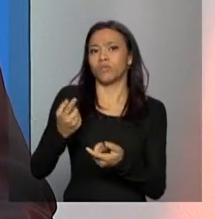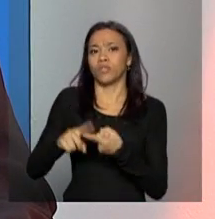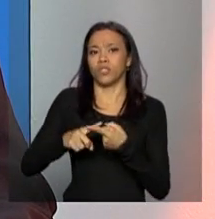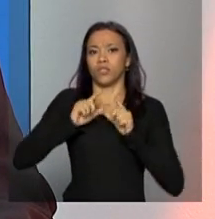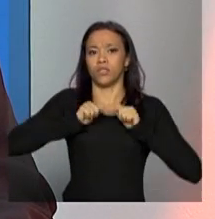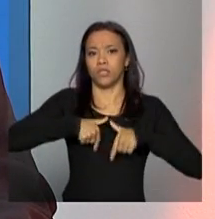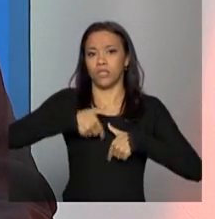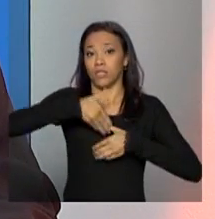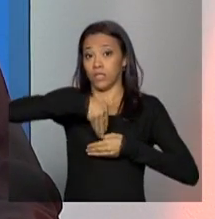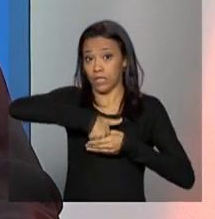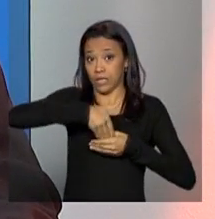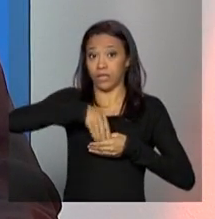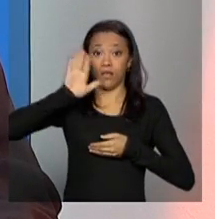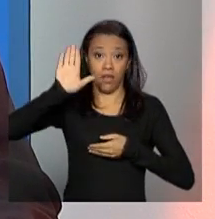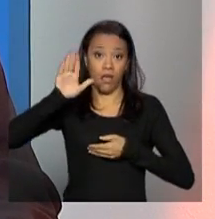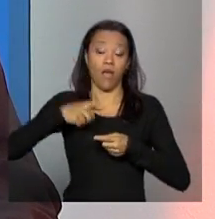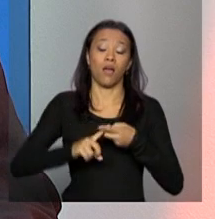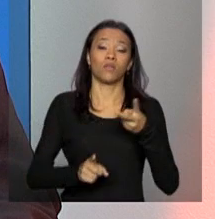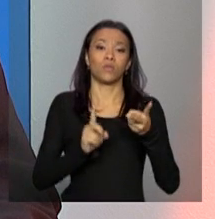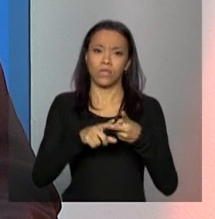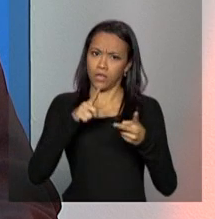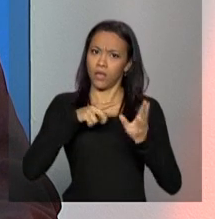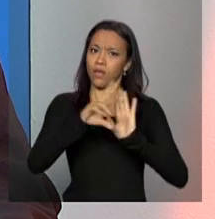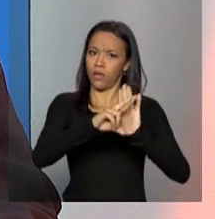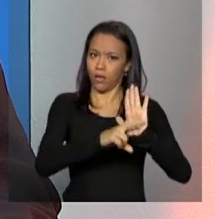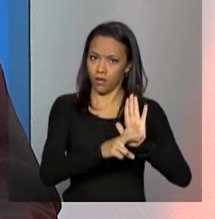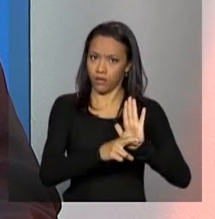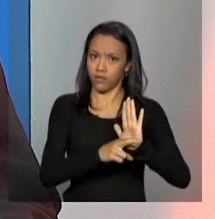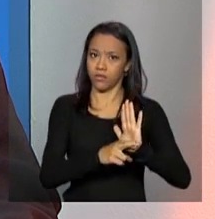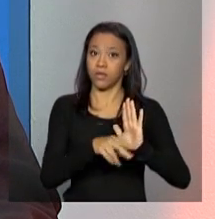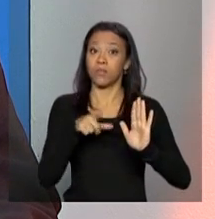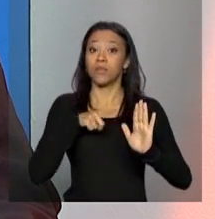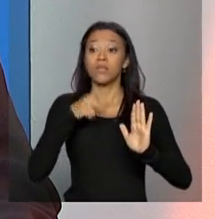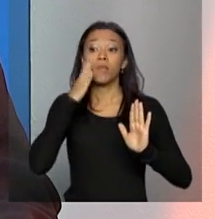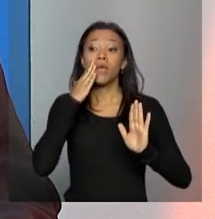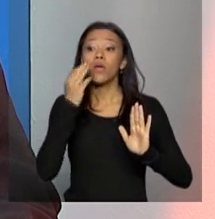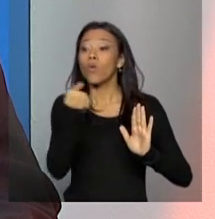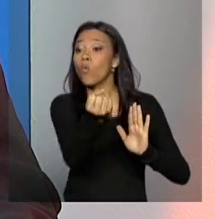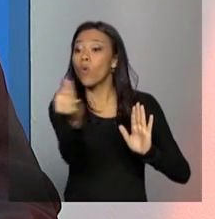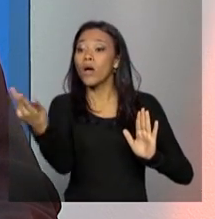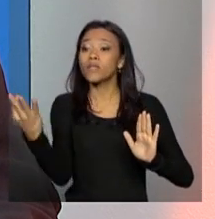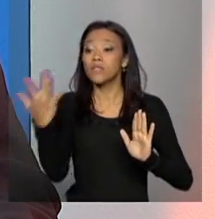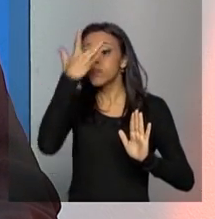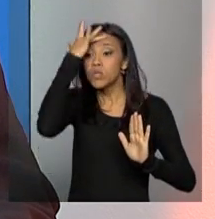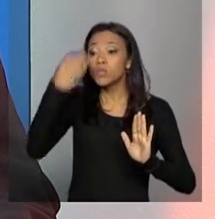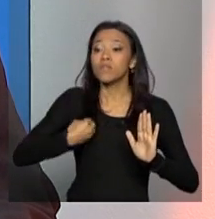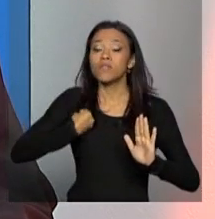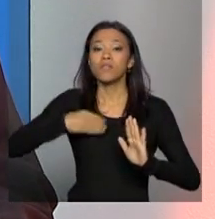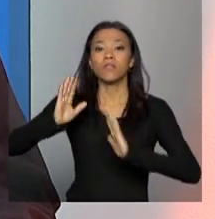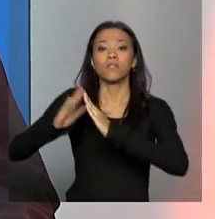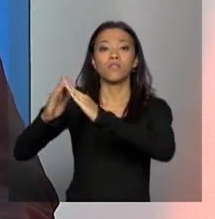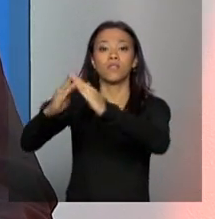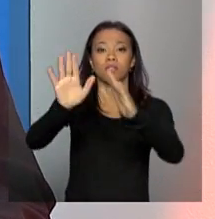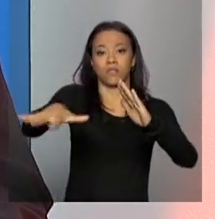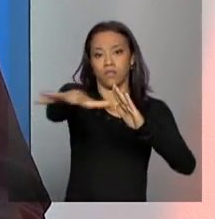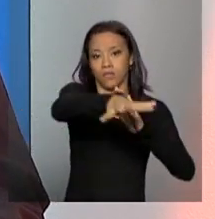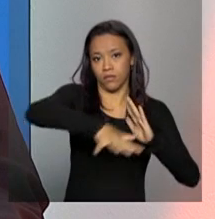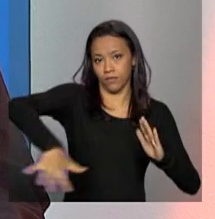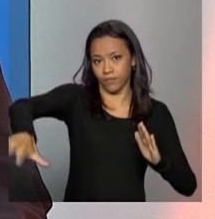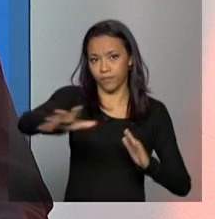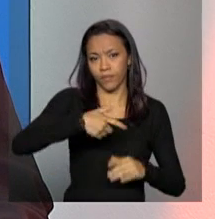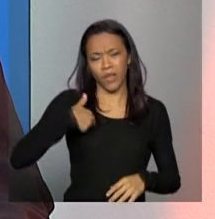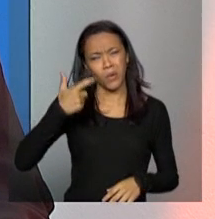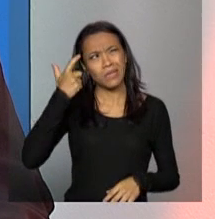utilizamos critérios, um dos critérios é o populacional, mas os outros são variados, agora de memória não vou apontar todos,